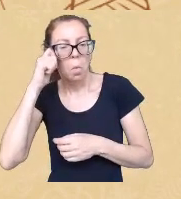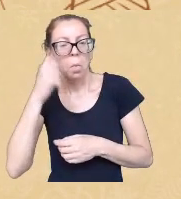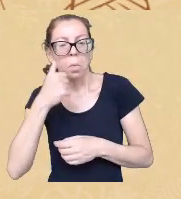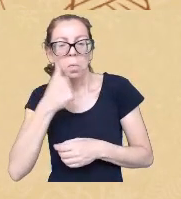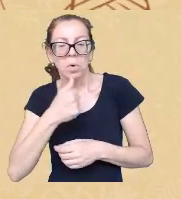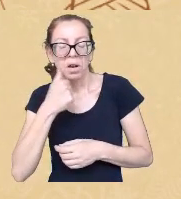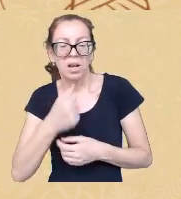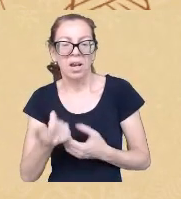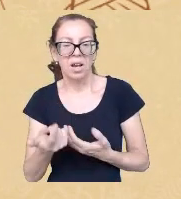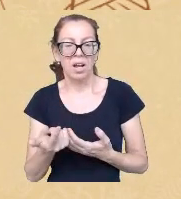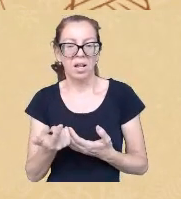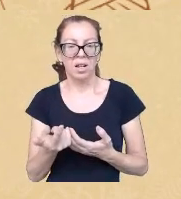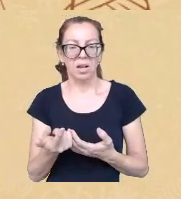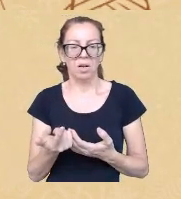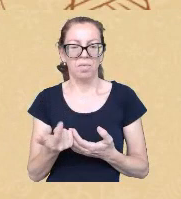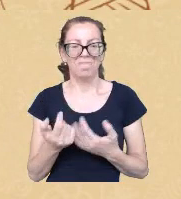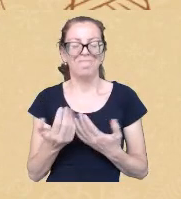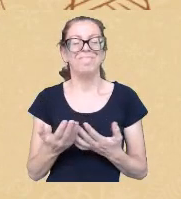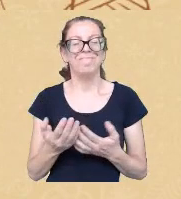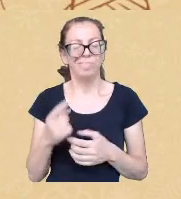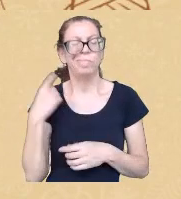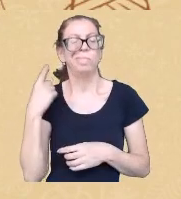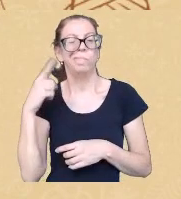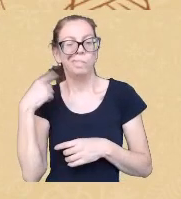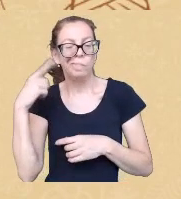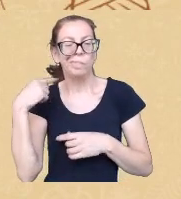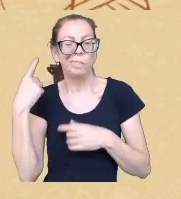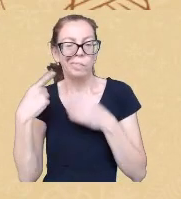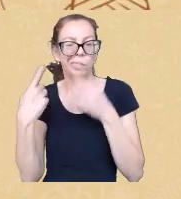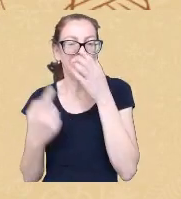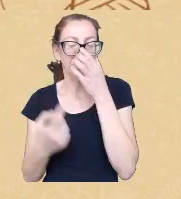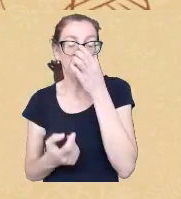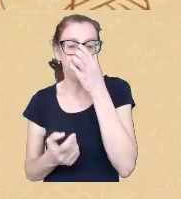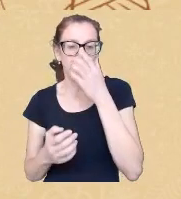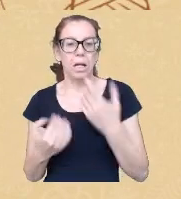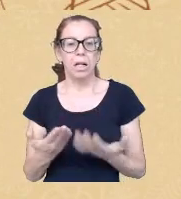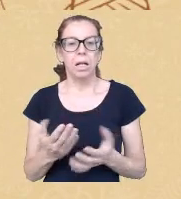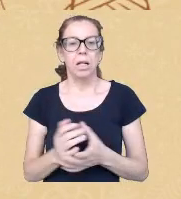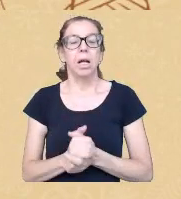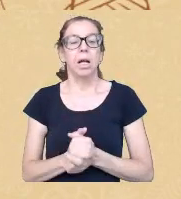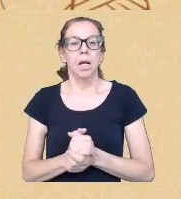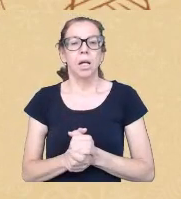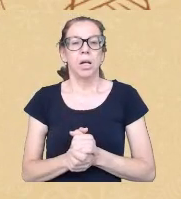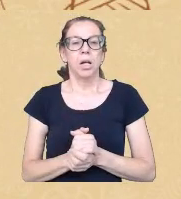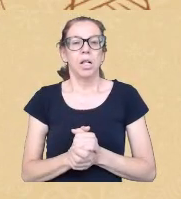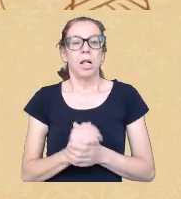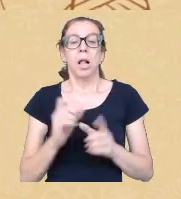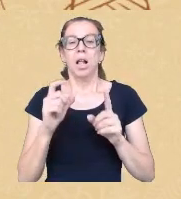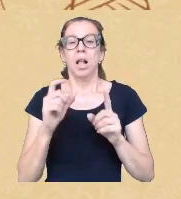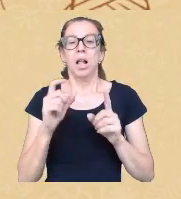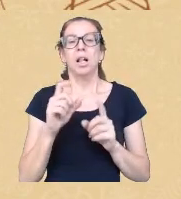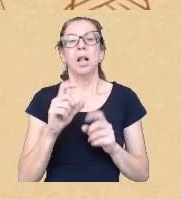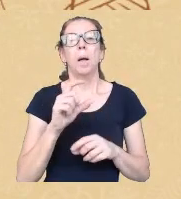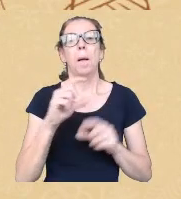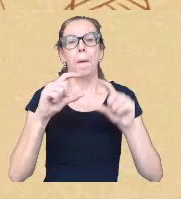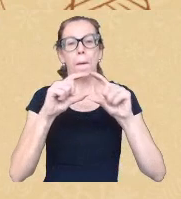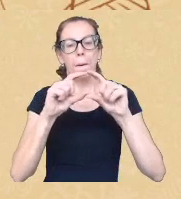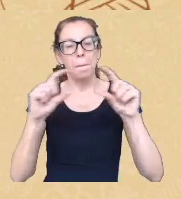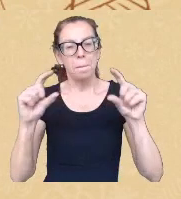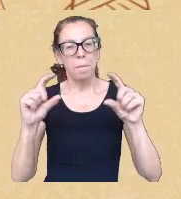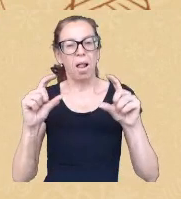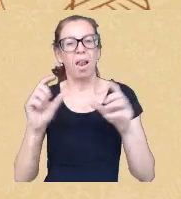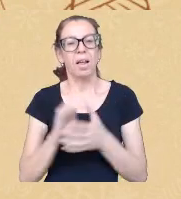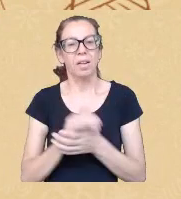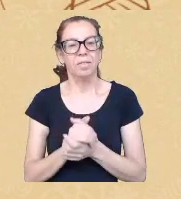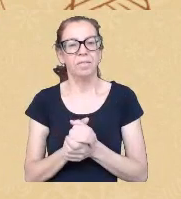enlouquecedor e é esta palavra mesmo que eu quero utilizar ser mulher negra num país